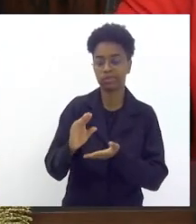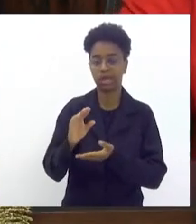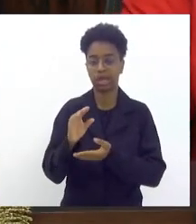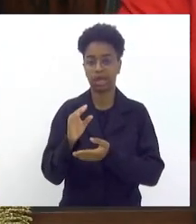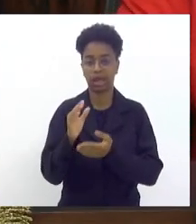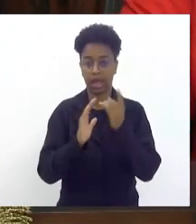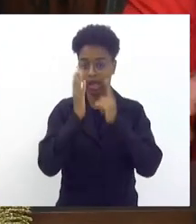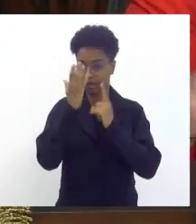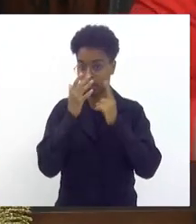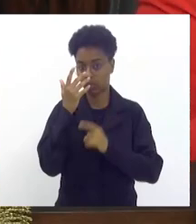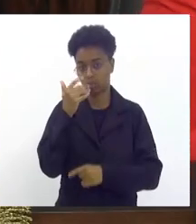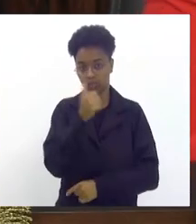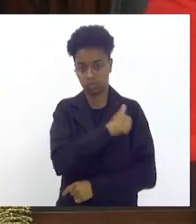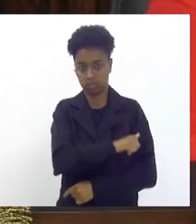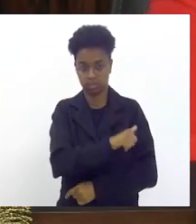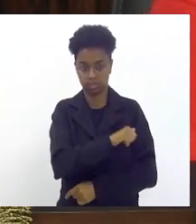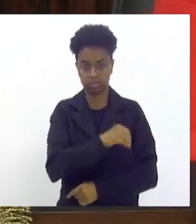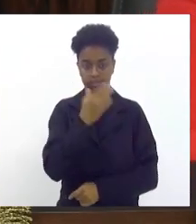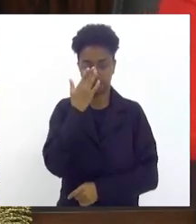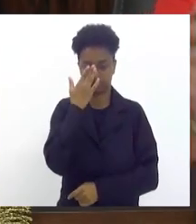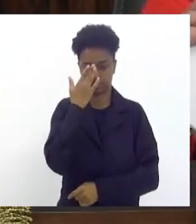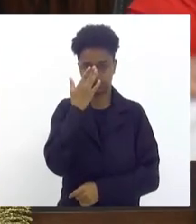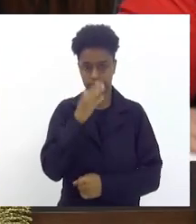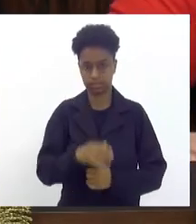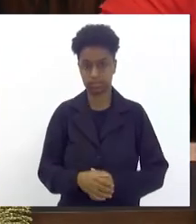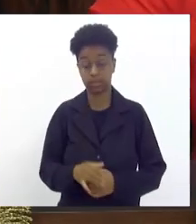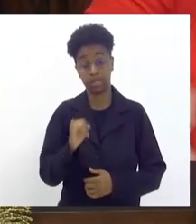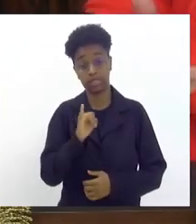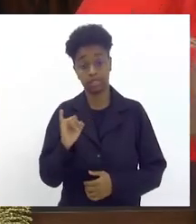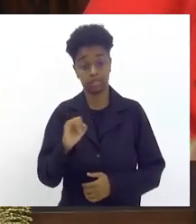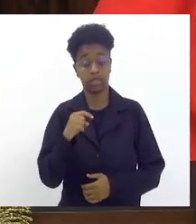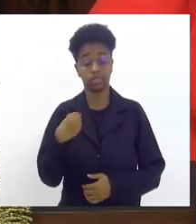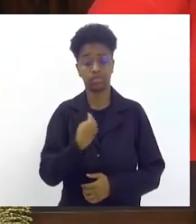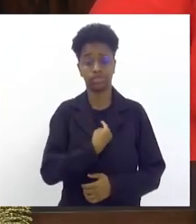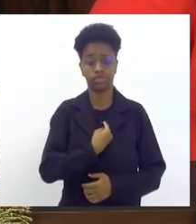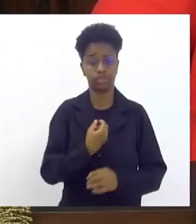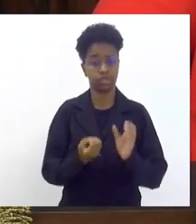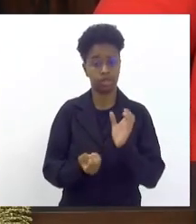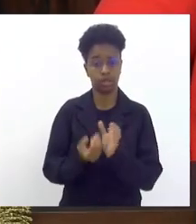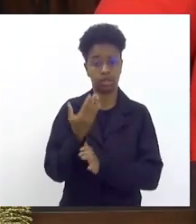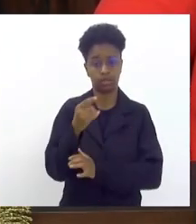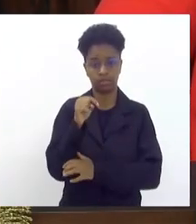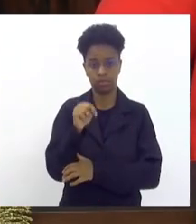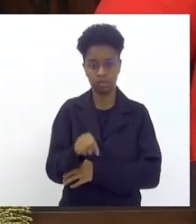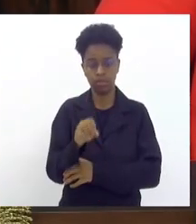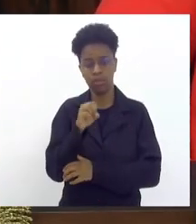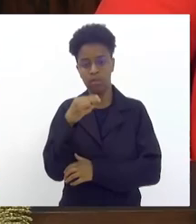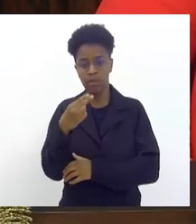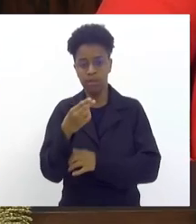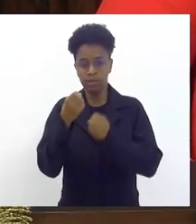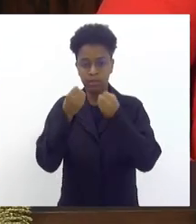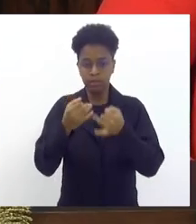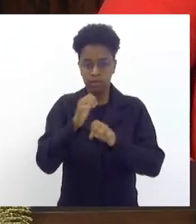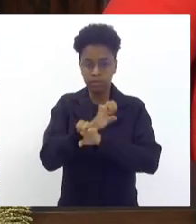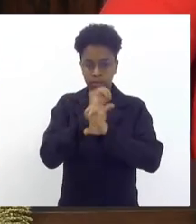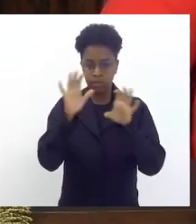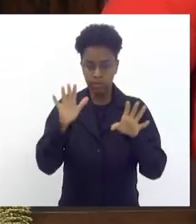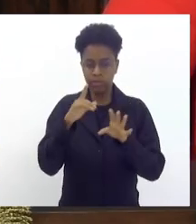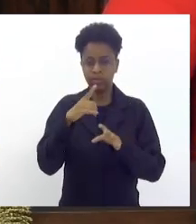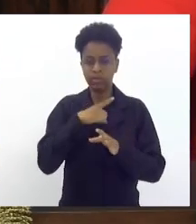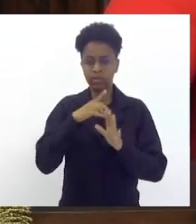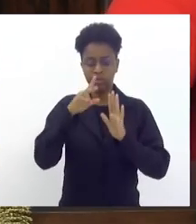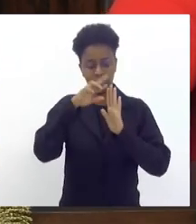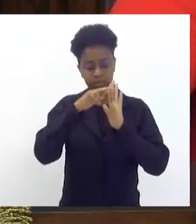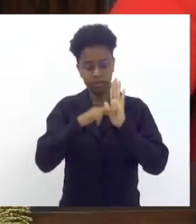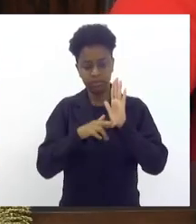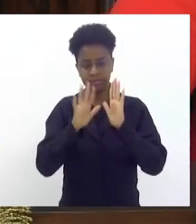do estado do Rio de Janeiro e quando a gente vem aqui estabelecer e aí fazendo aqui uma fala clara nós estabelecemos dentro